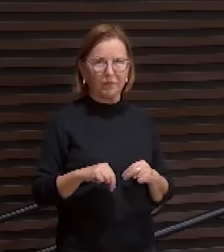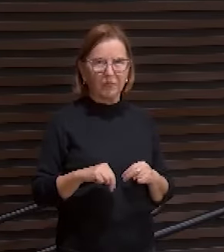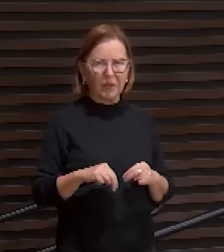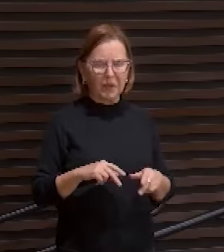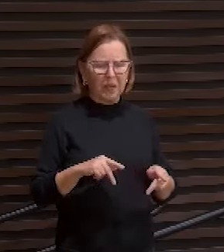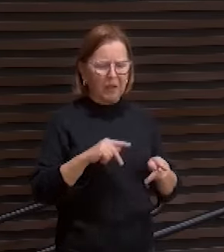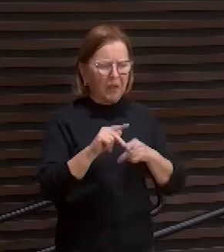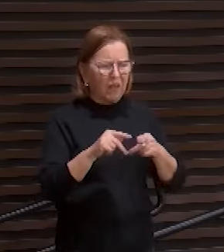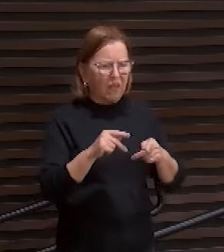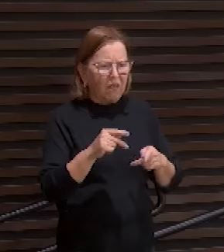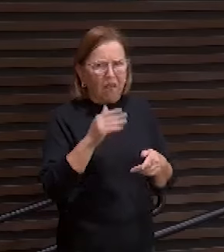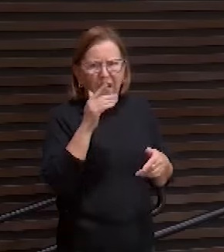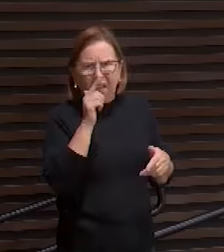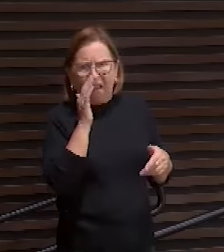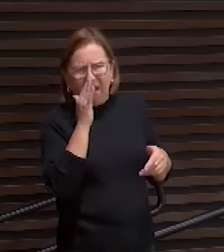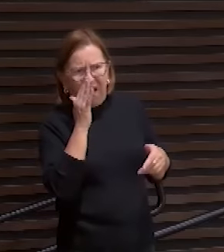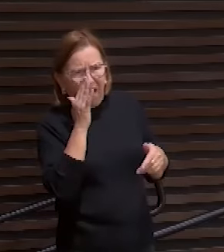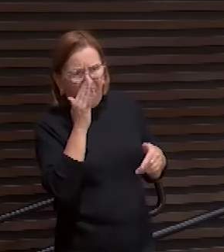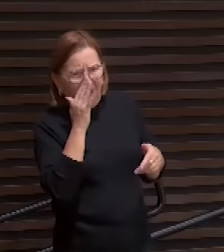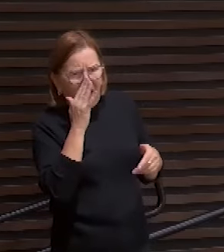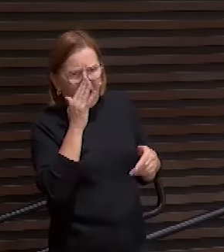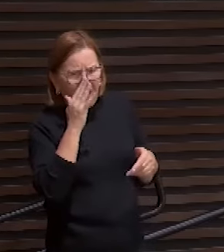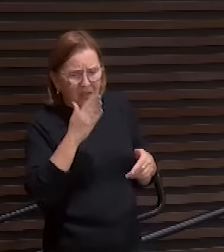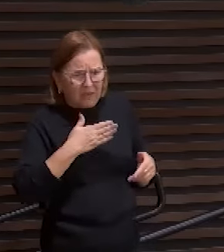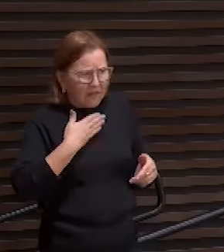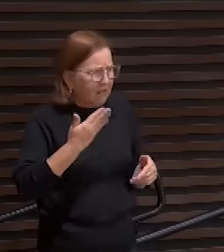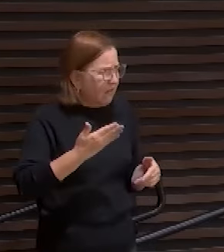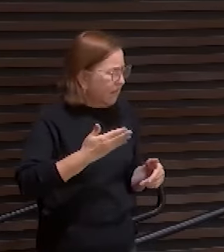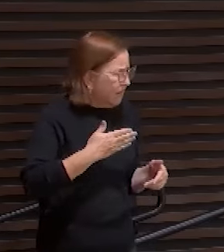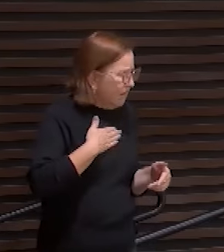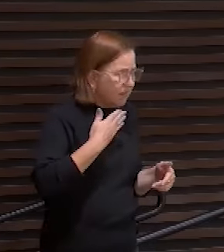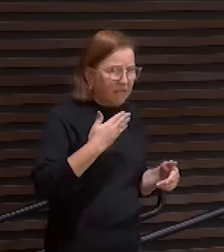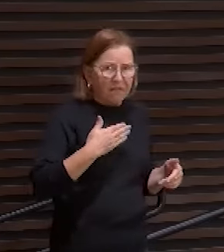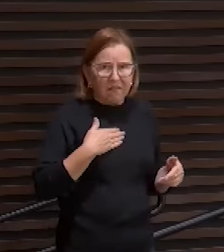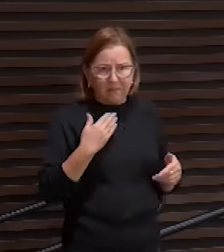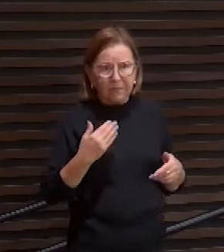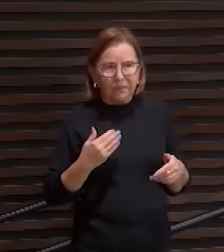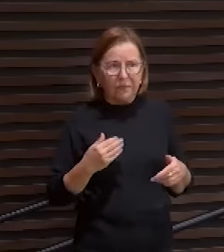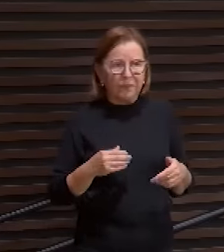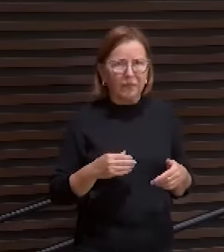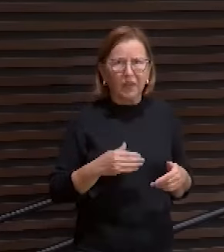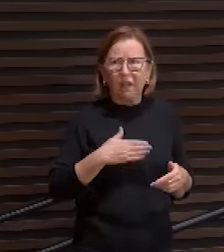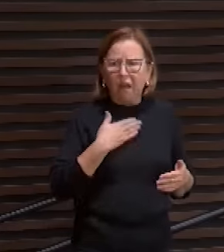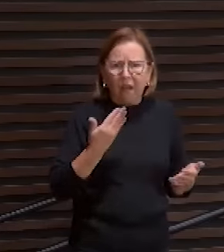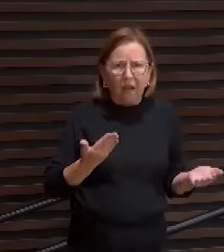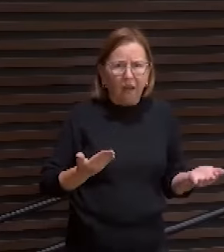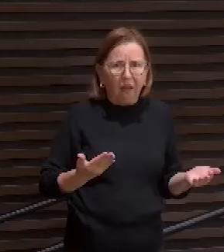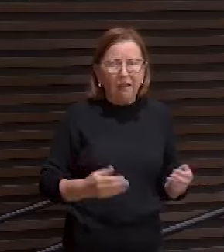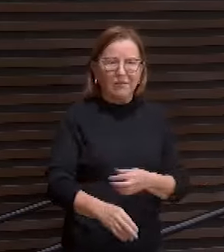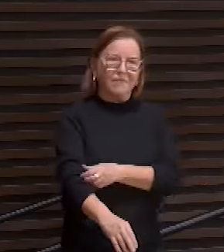muitos à vista dele. Pasmar é ficar impressionado. Ficar com boca aberta.